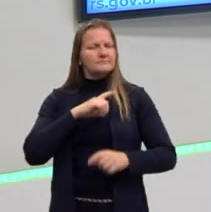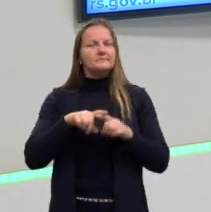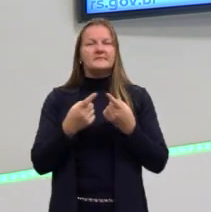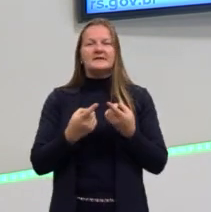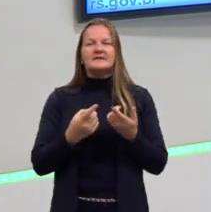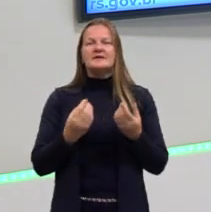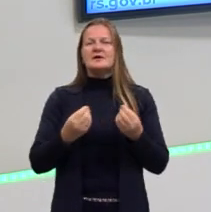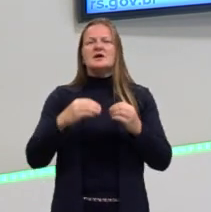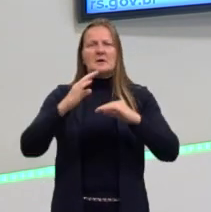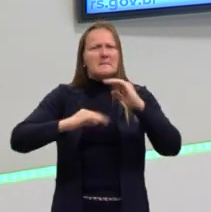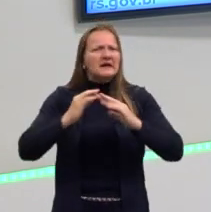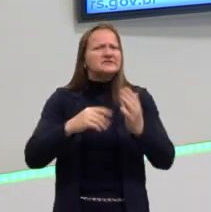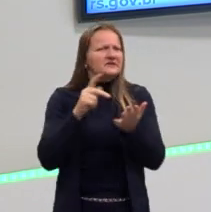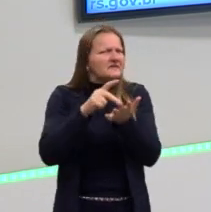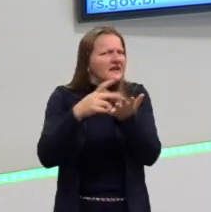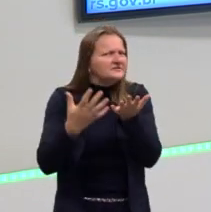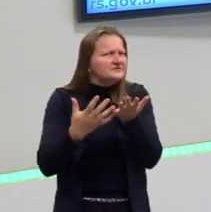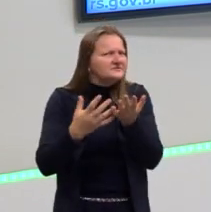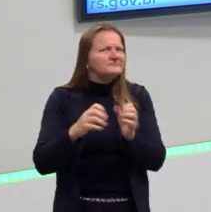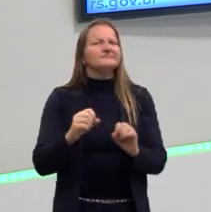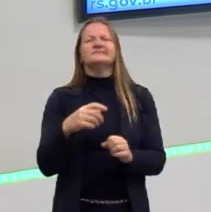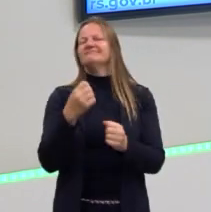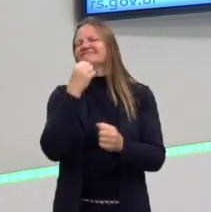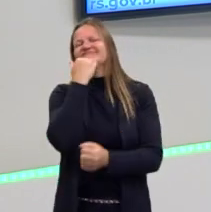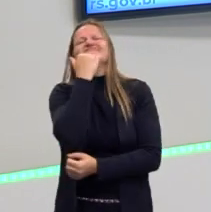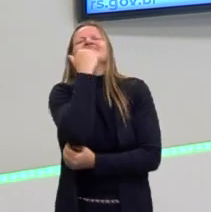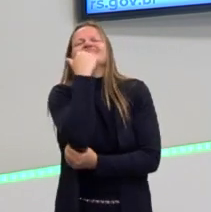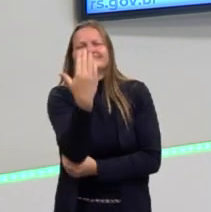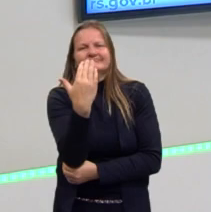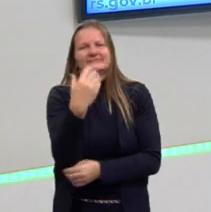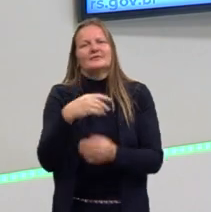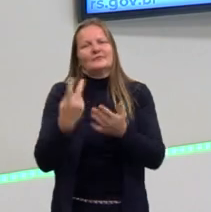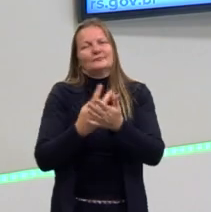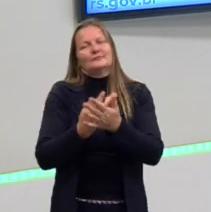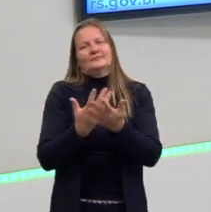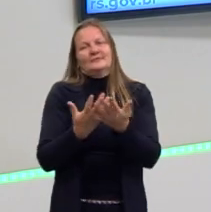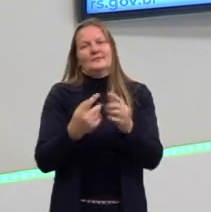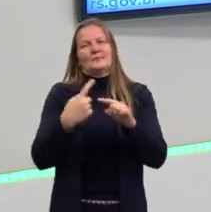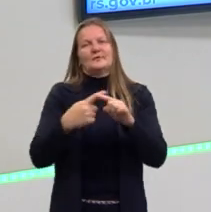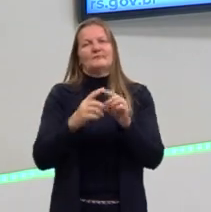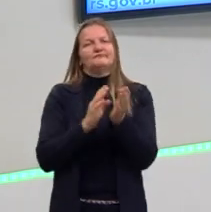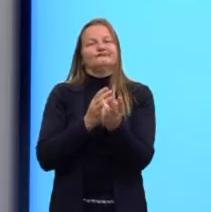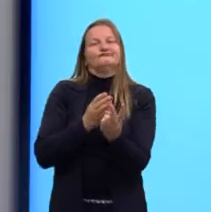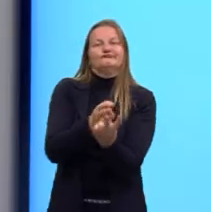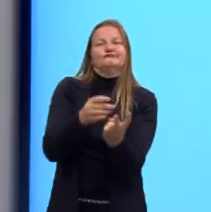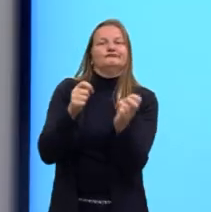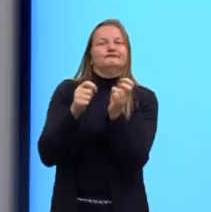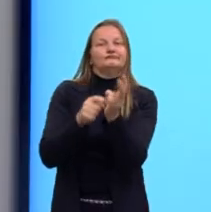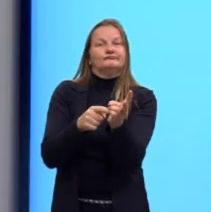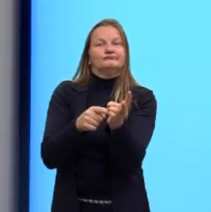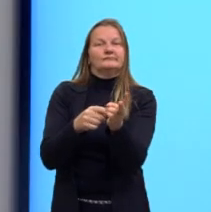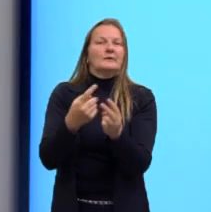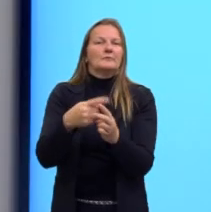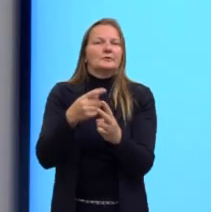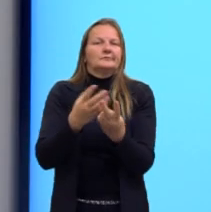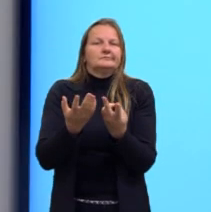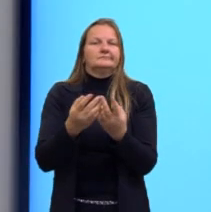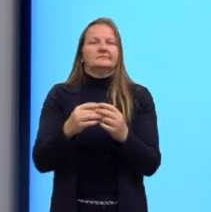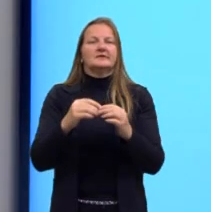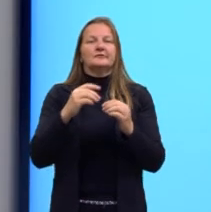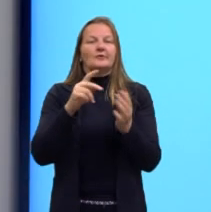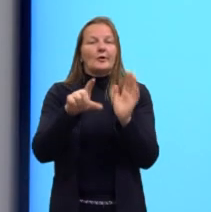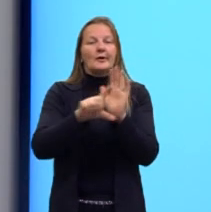e eles ocorrem na prática? Se eles não ocorrem na prática, há uma dicotomia aí. Para além da legalidade,